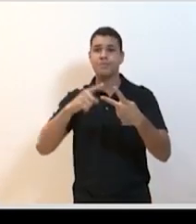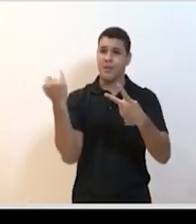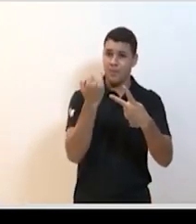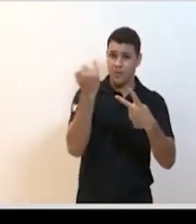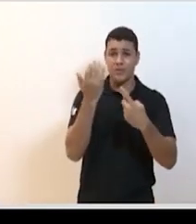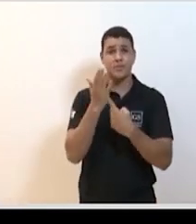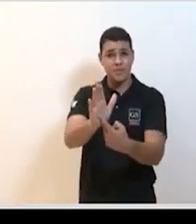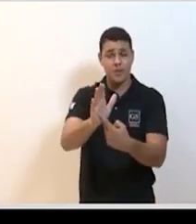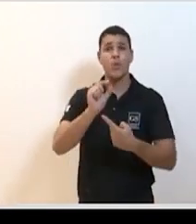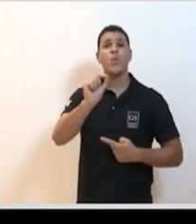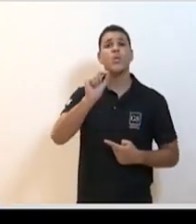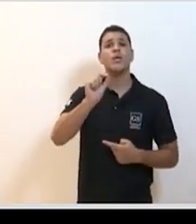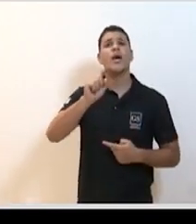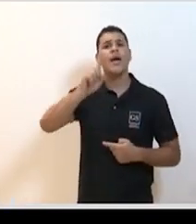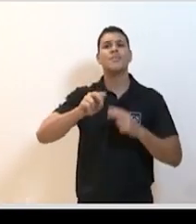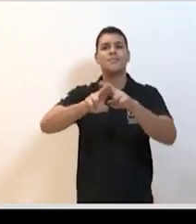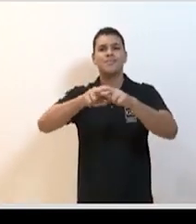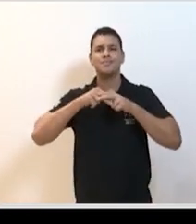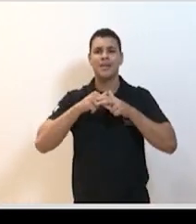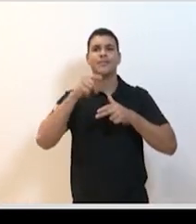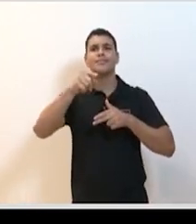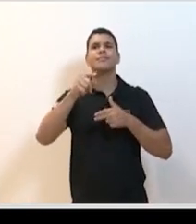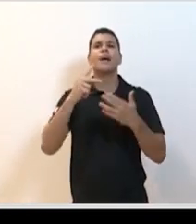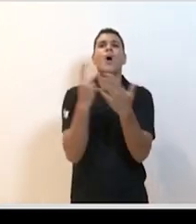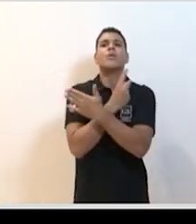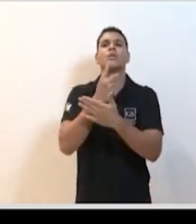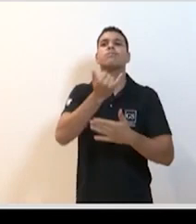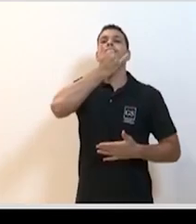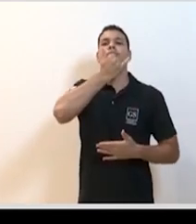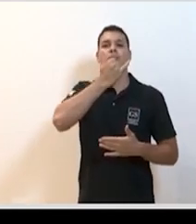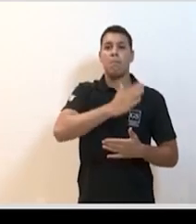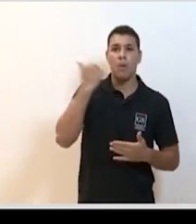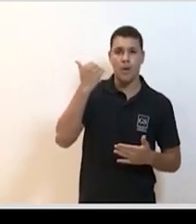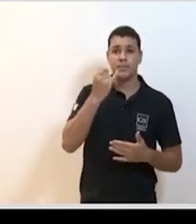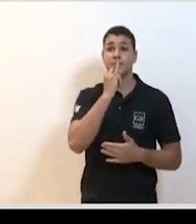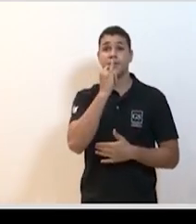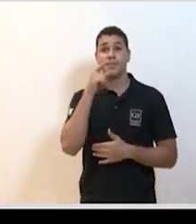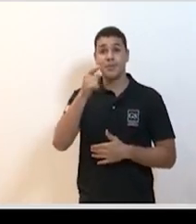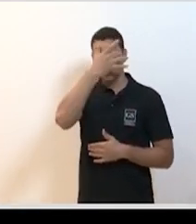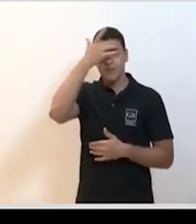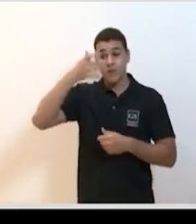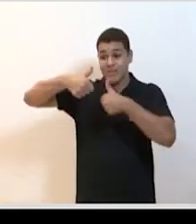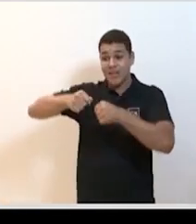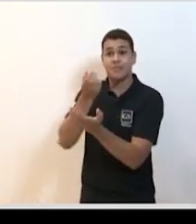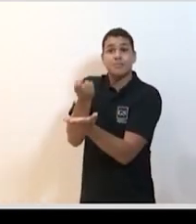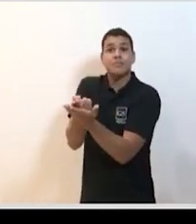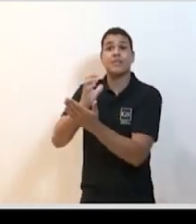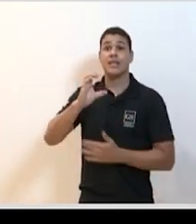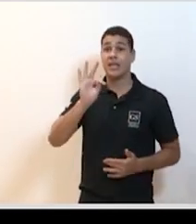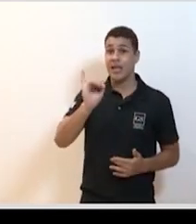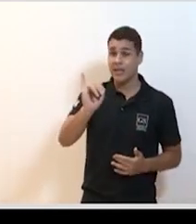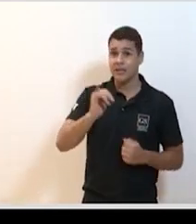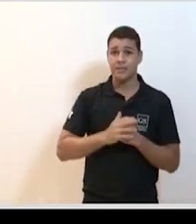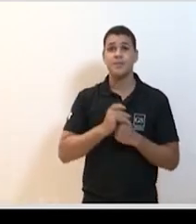conta é a importância das comorbidades nos casos graves. Essa é uma comparação entre casos de CTI e casos de não CTI. E a gente vê que